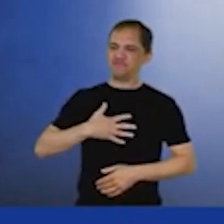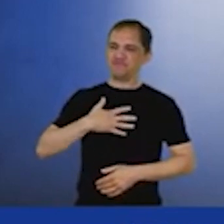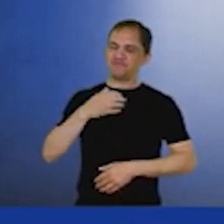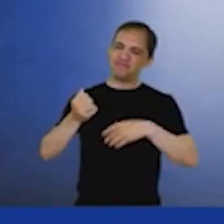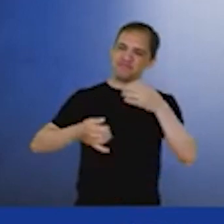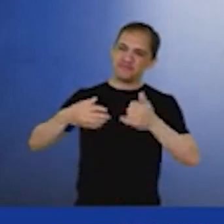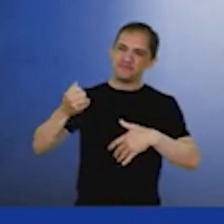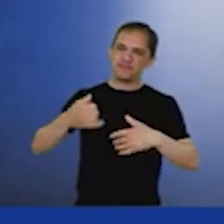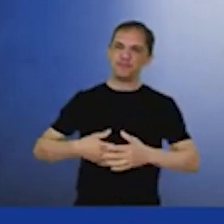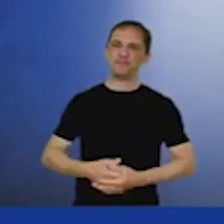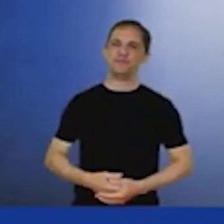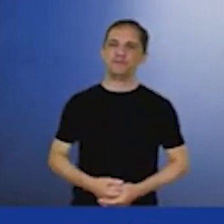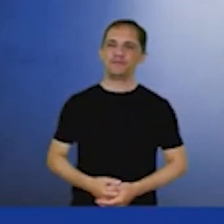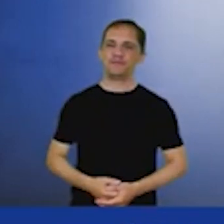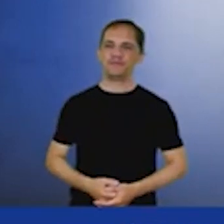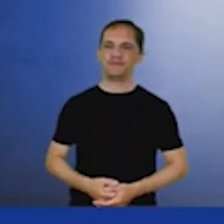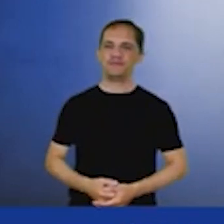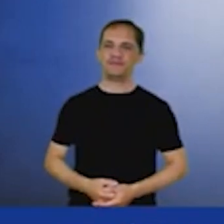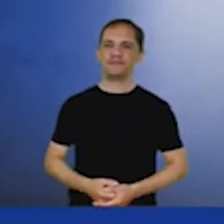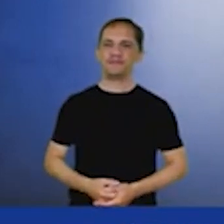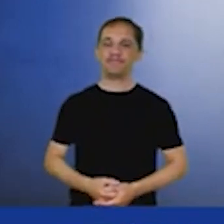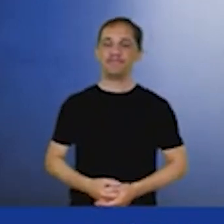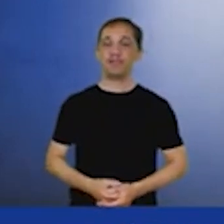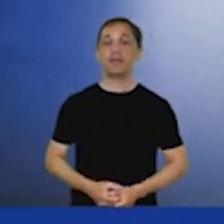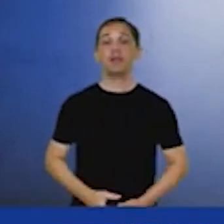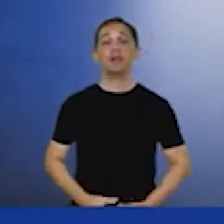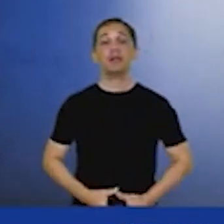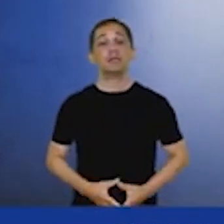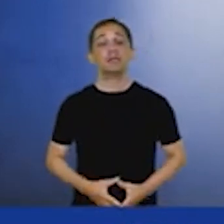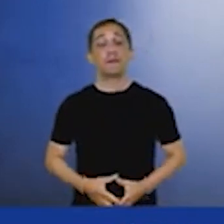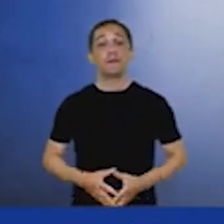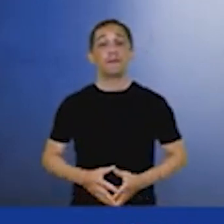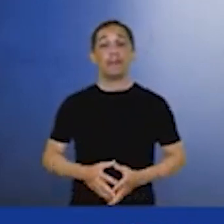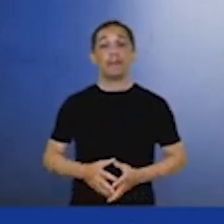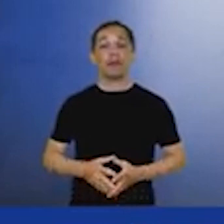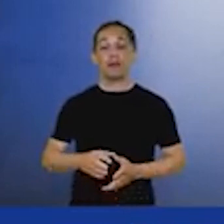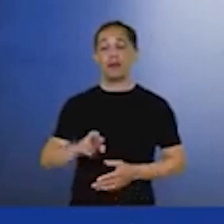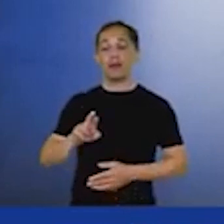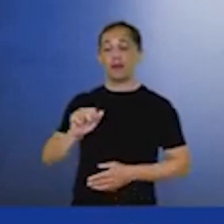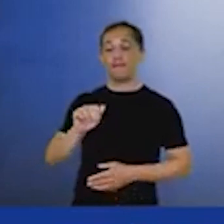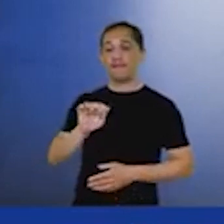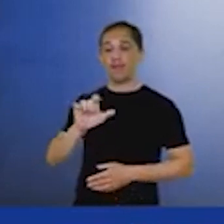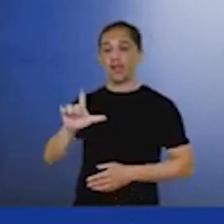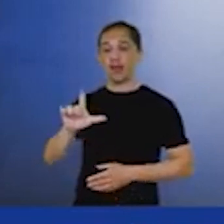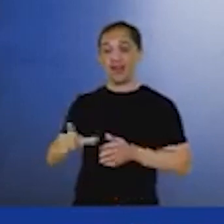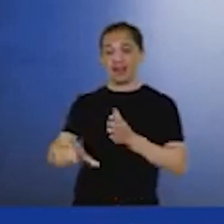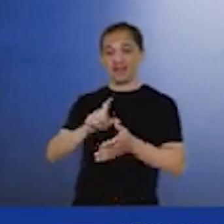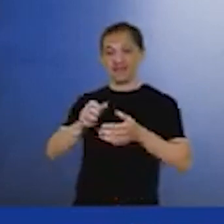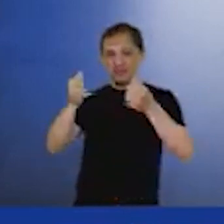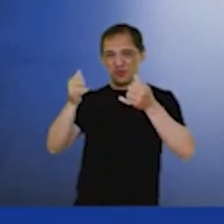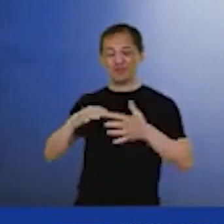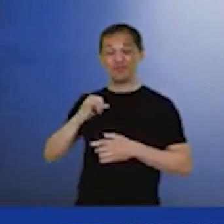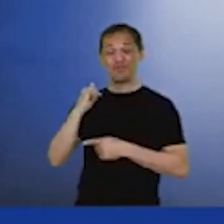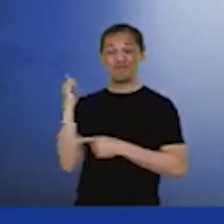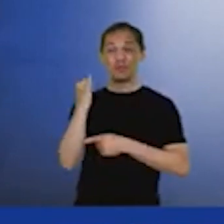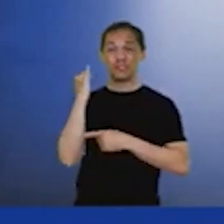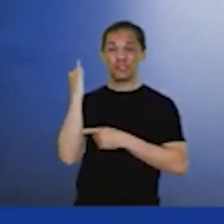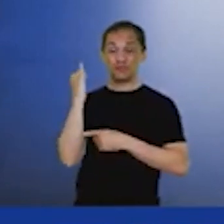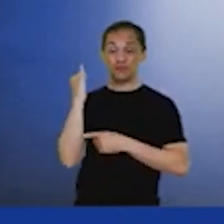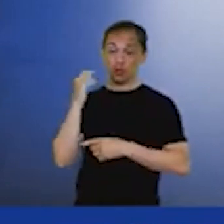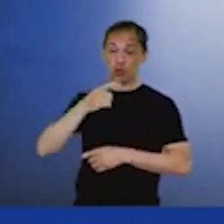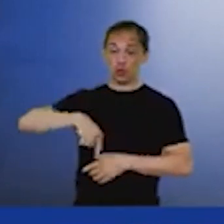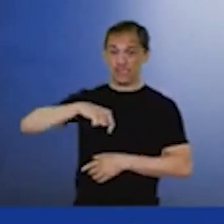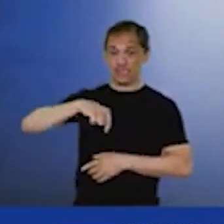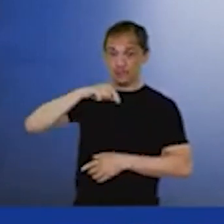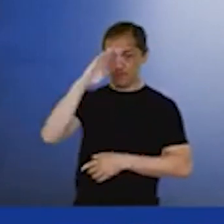Eu acho que é muito importante, uma coisa que o Rafael colocou aqui, que a gente aqui no Brasil, e